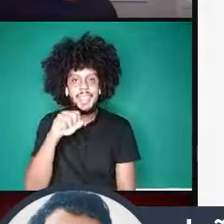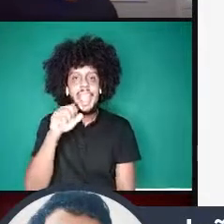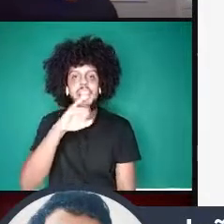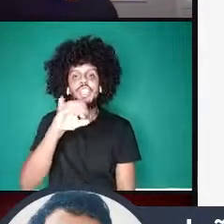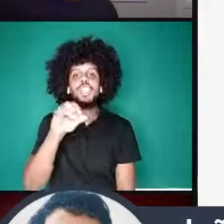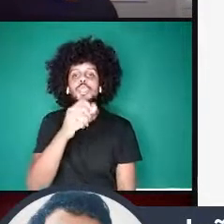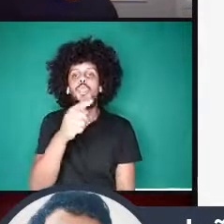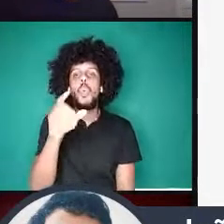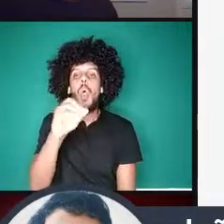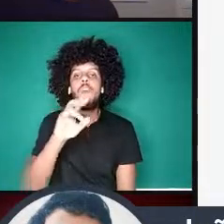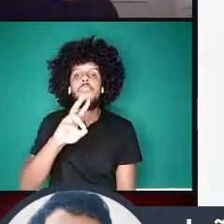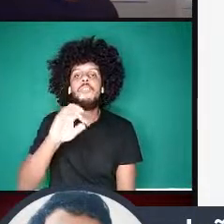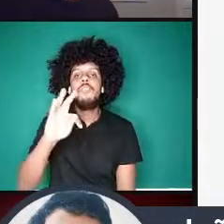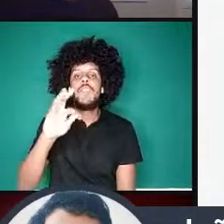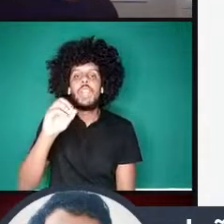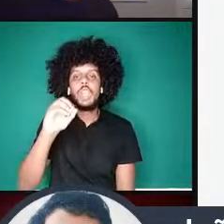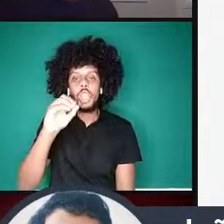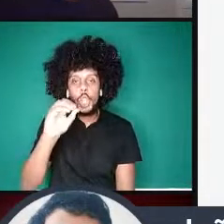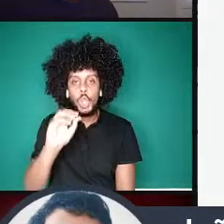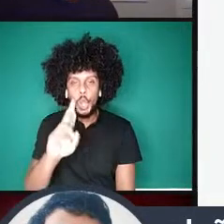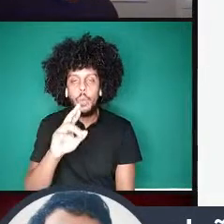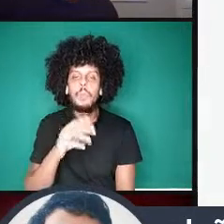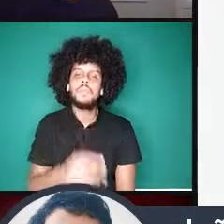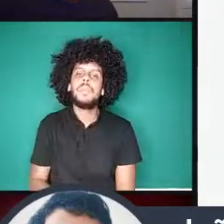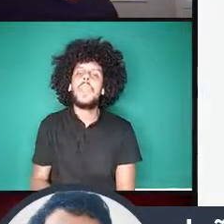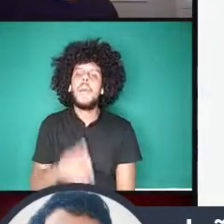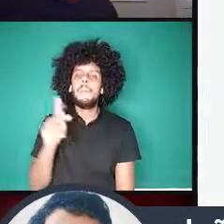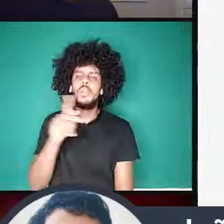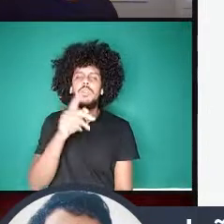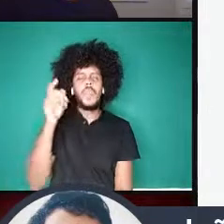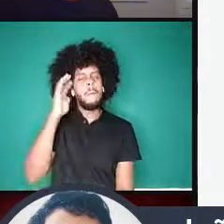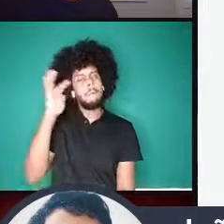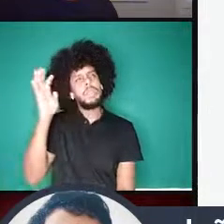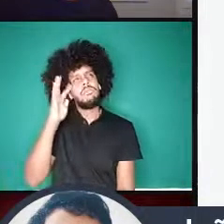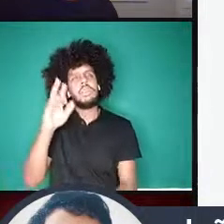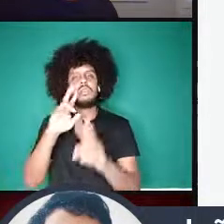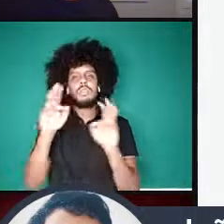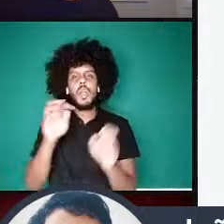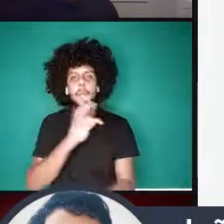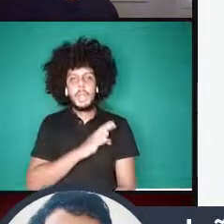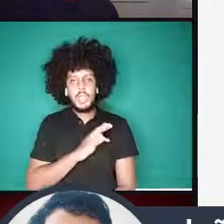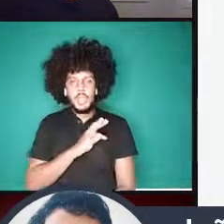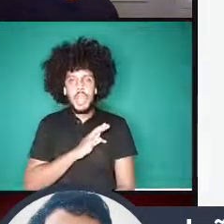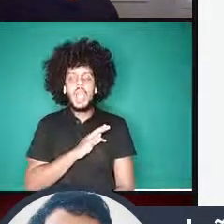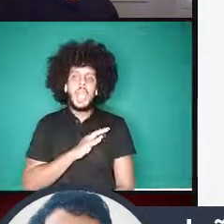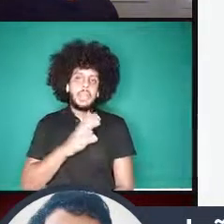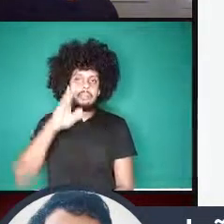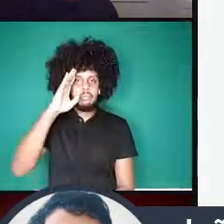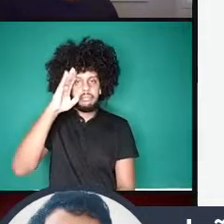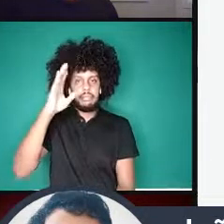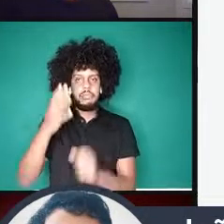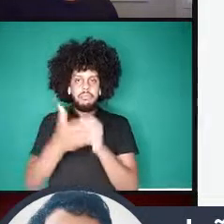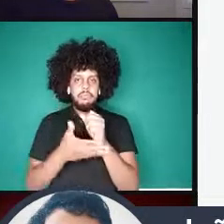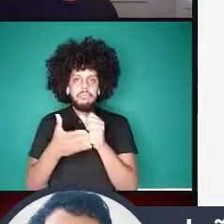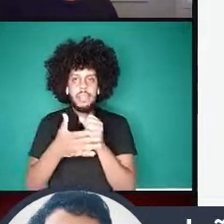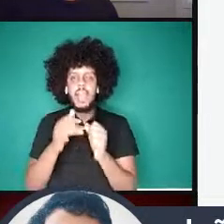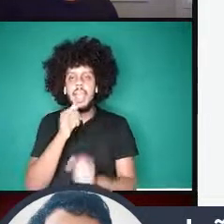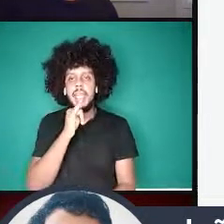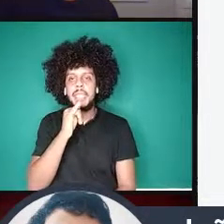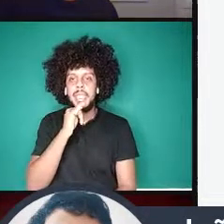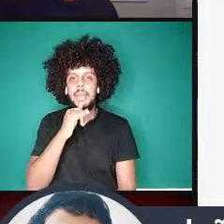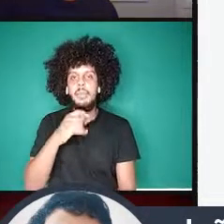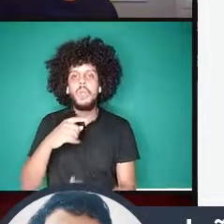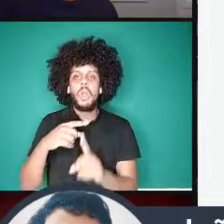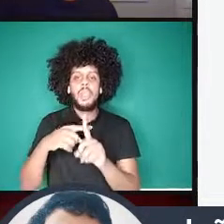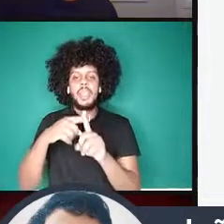Salles professor pensando em técnicas de fundamentos exemplos tomografia quântica quais em particular o senhor considera